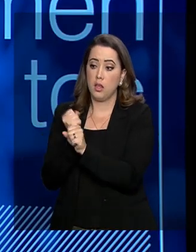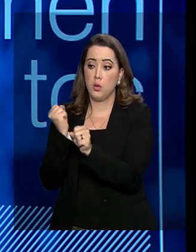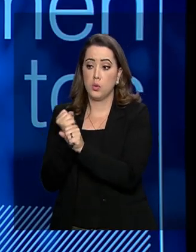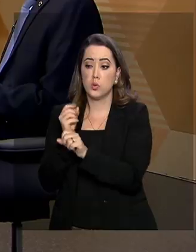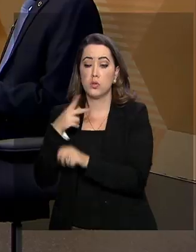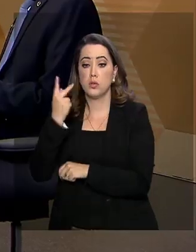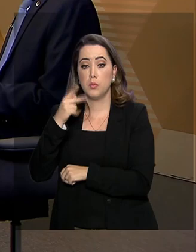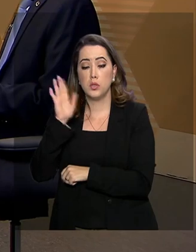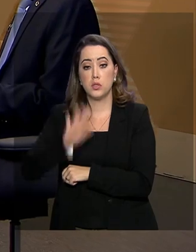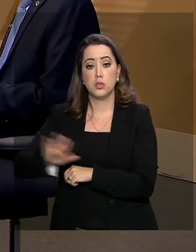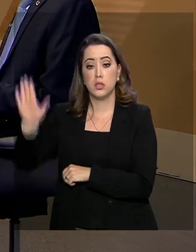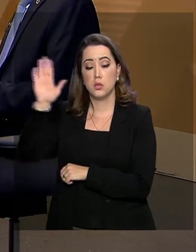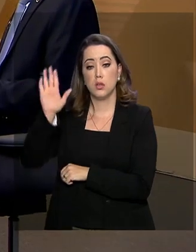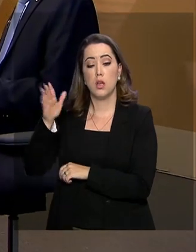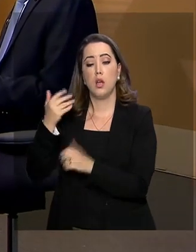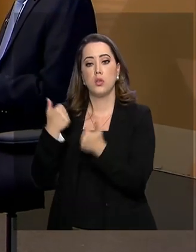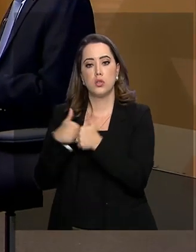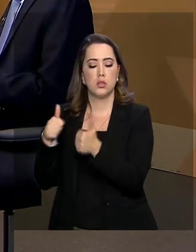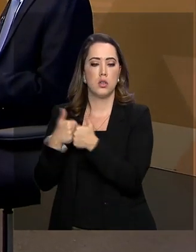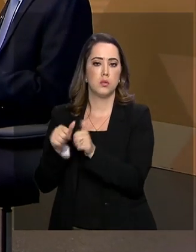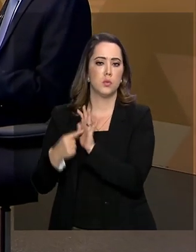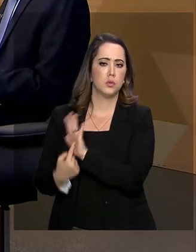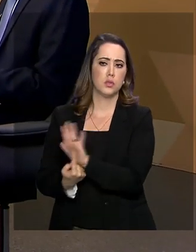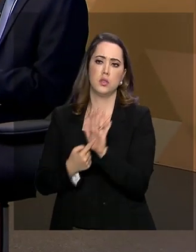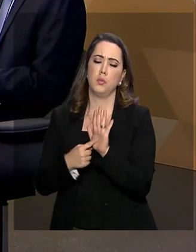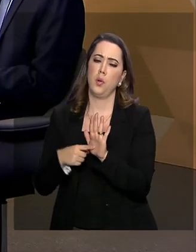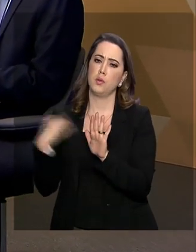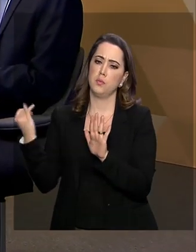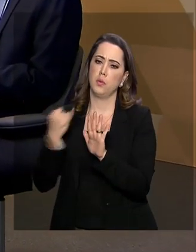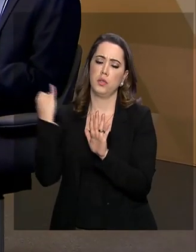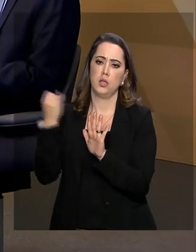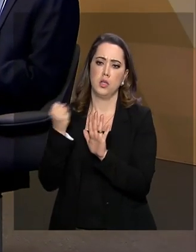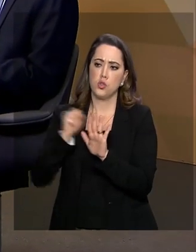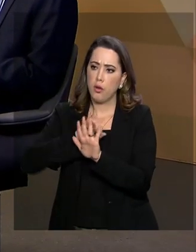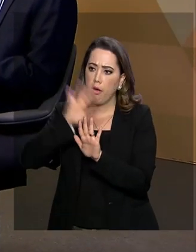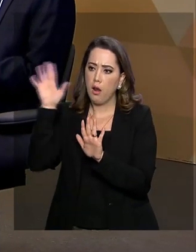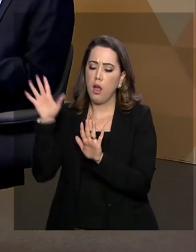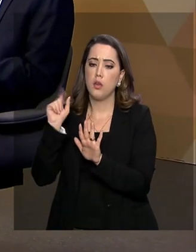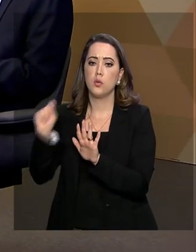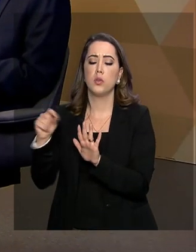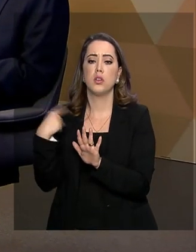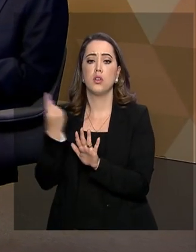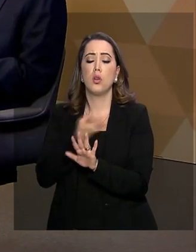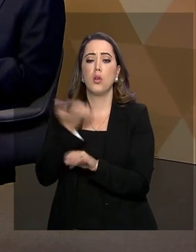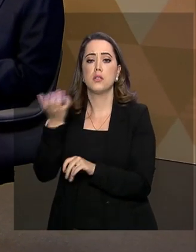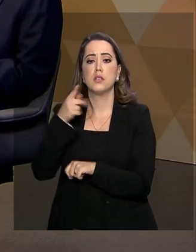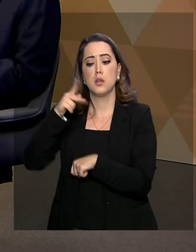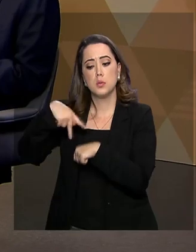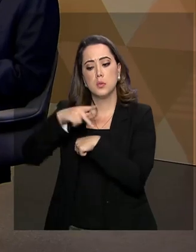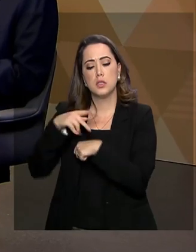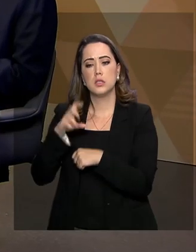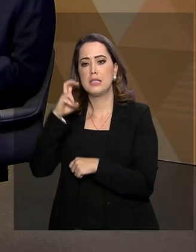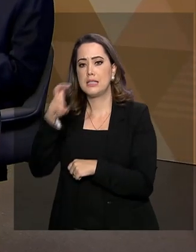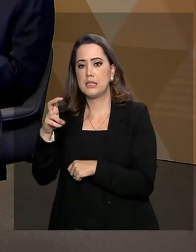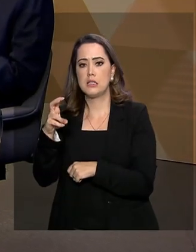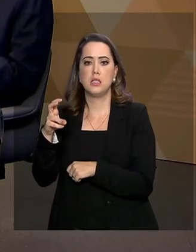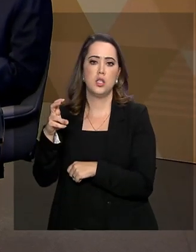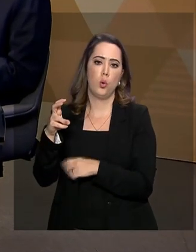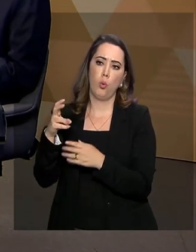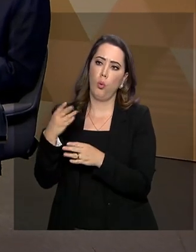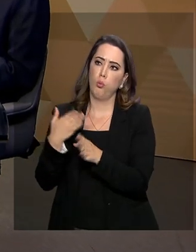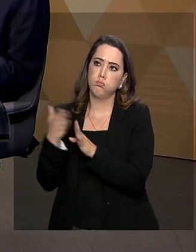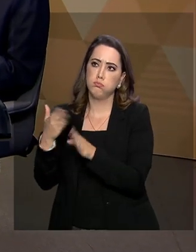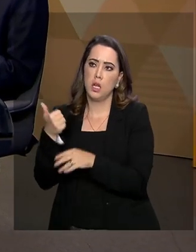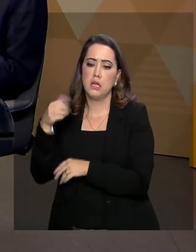Transportes. E ela tem um papel de trazer diretrizes claras de que país nós queremos daqui 5, 10, 15, 20